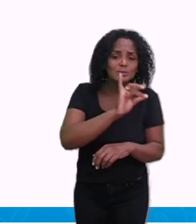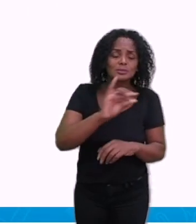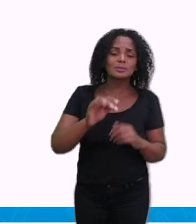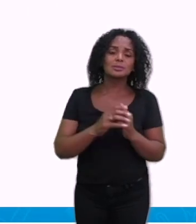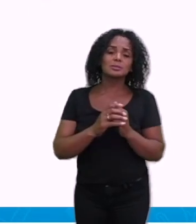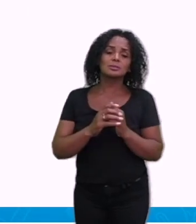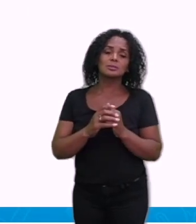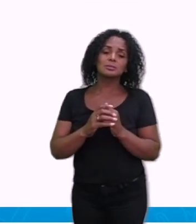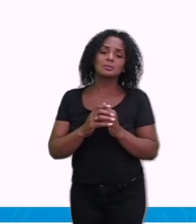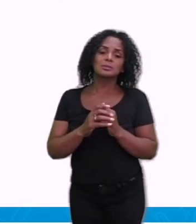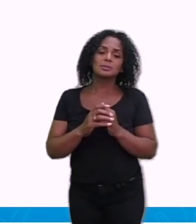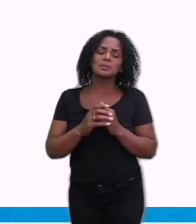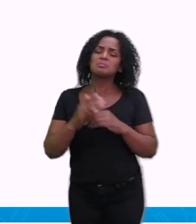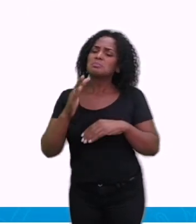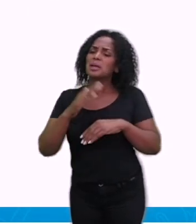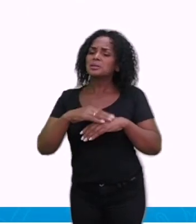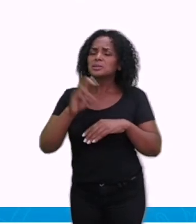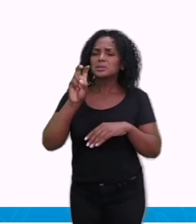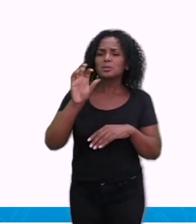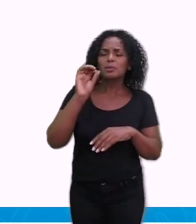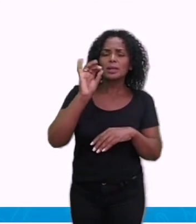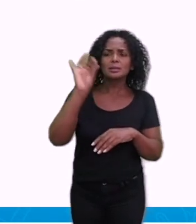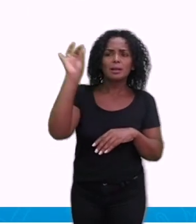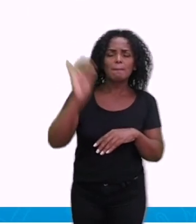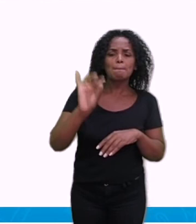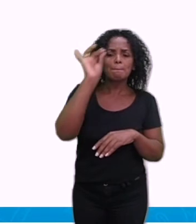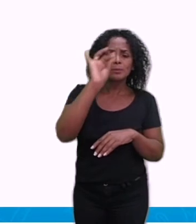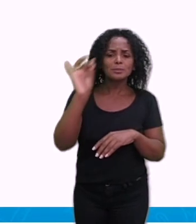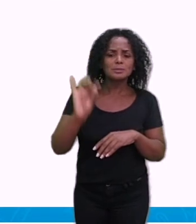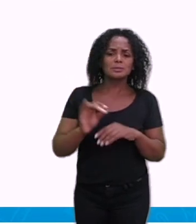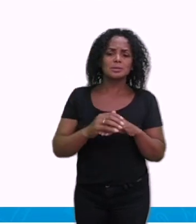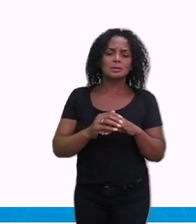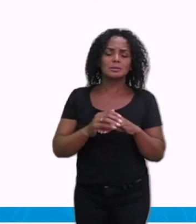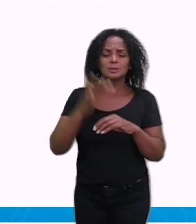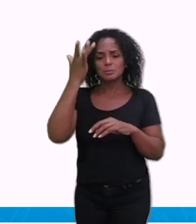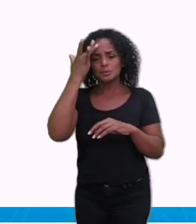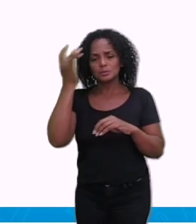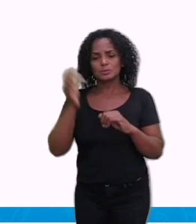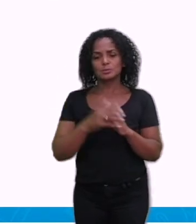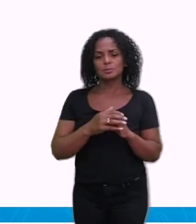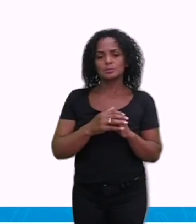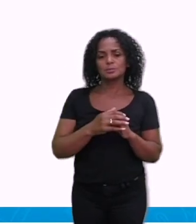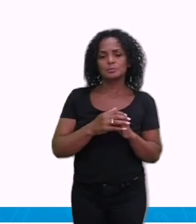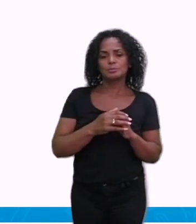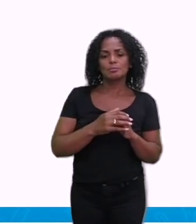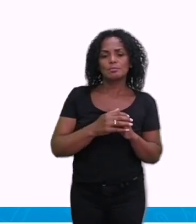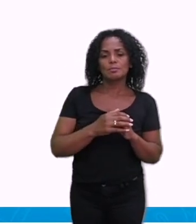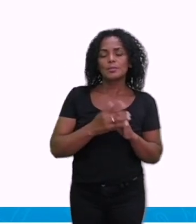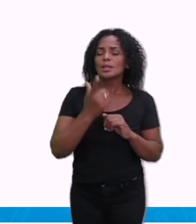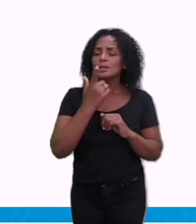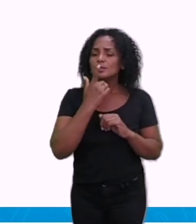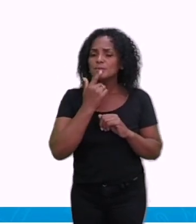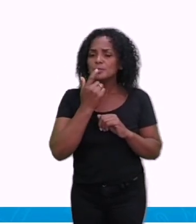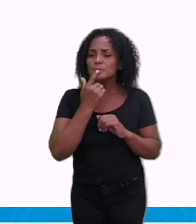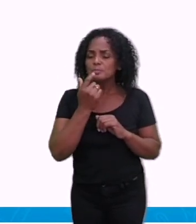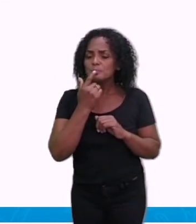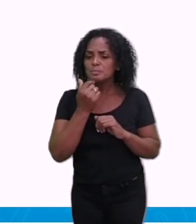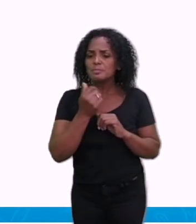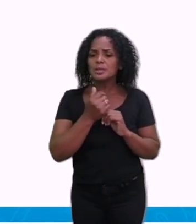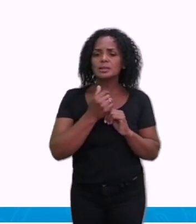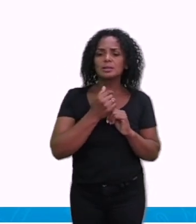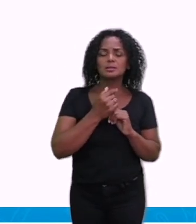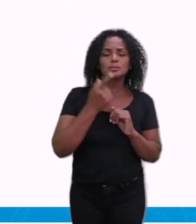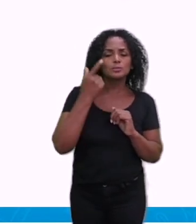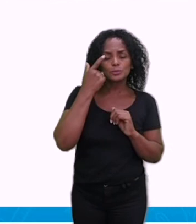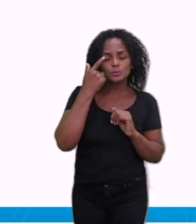pessoas, mais de 50% de quem pega chikungunha. E a vermelhidão nos olhos não tem aqui na